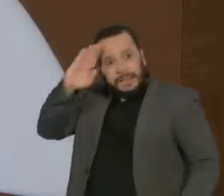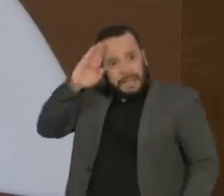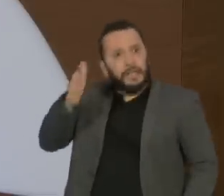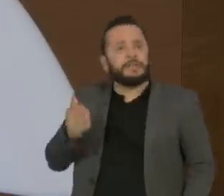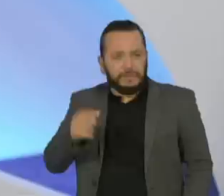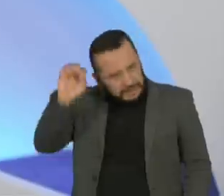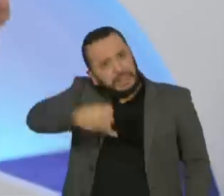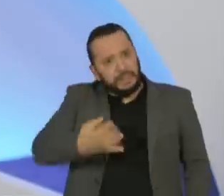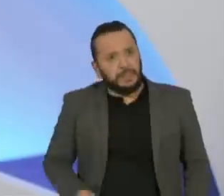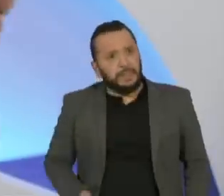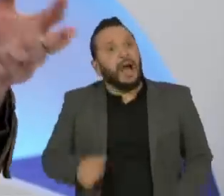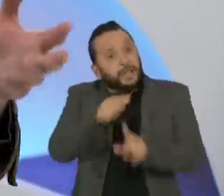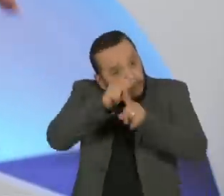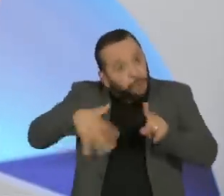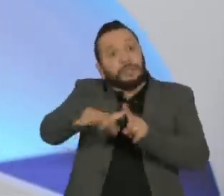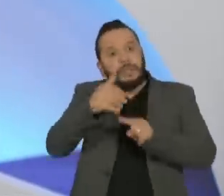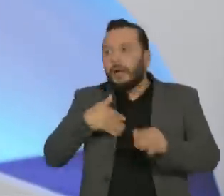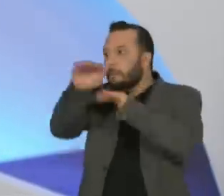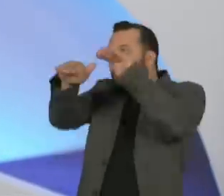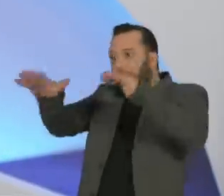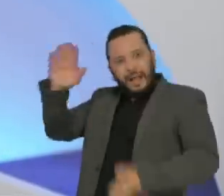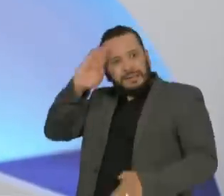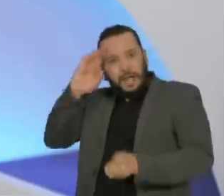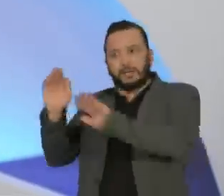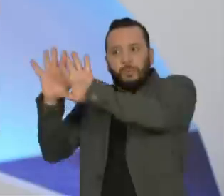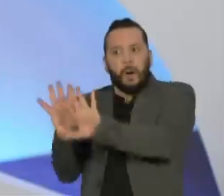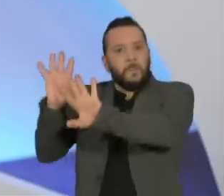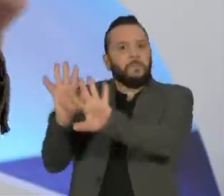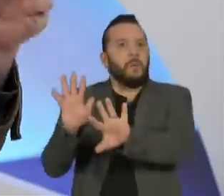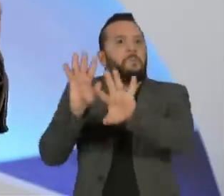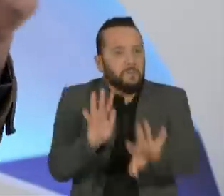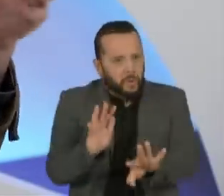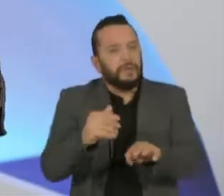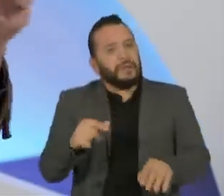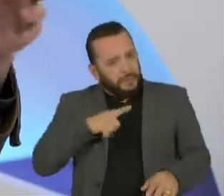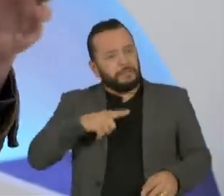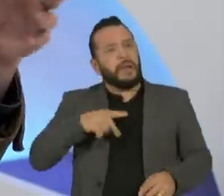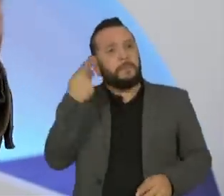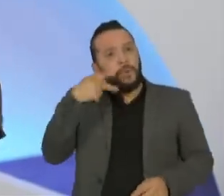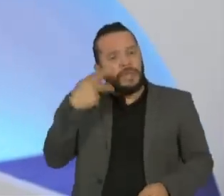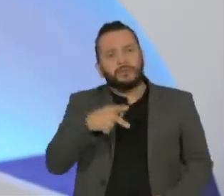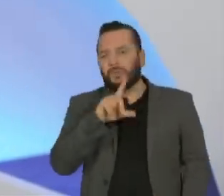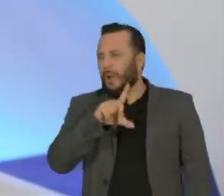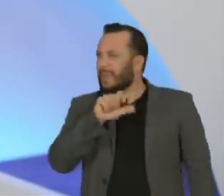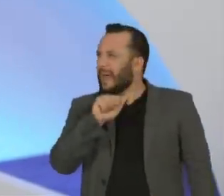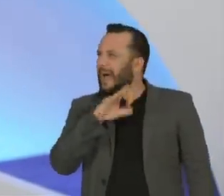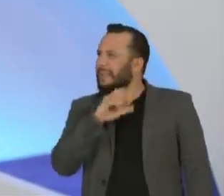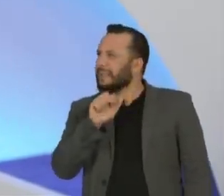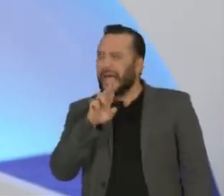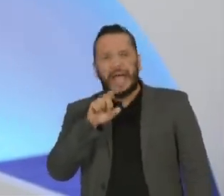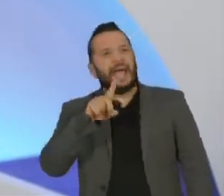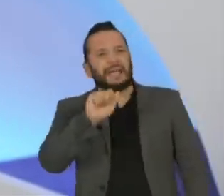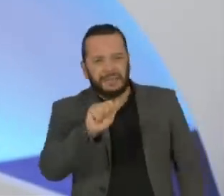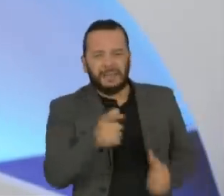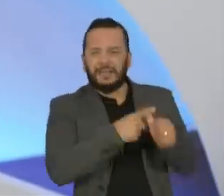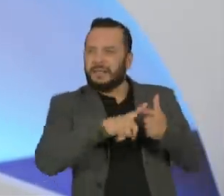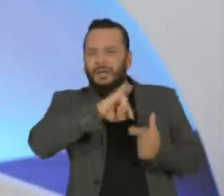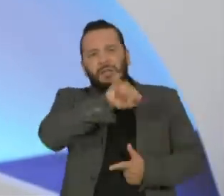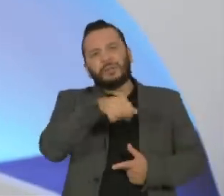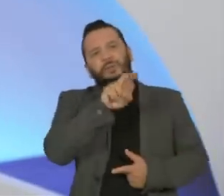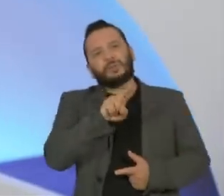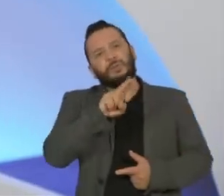os próprios políticos, o Lacerda, envolvido em tudo aquilo, o Juscelino.